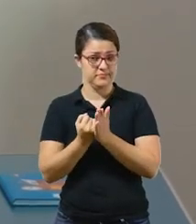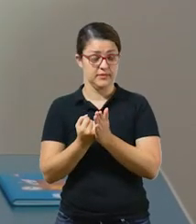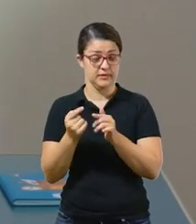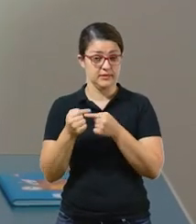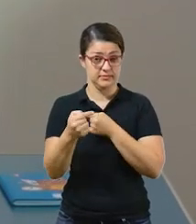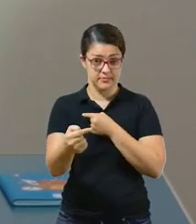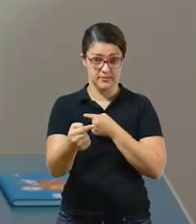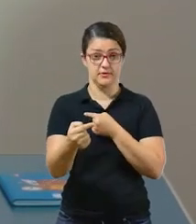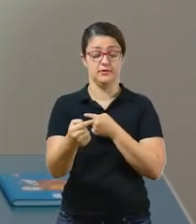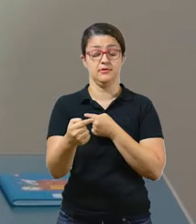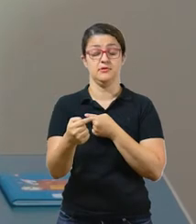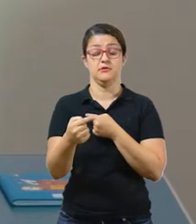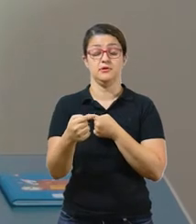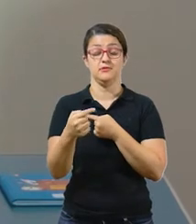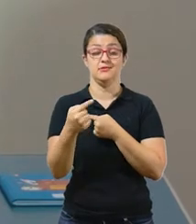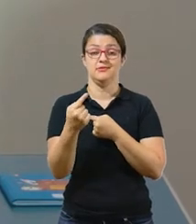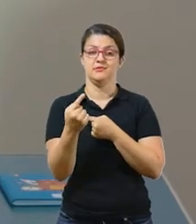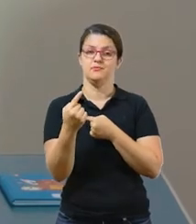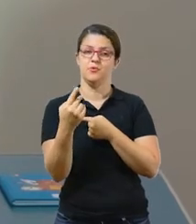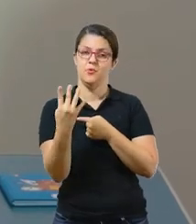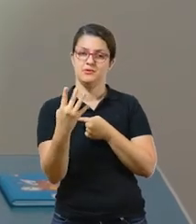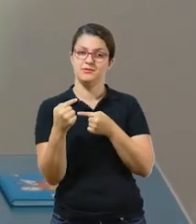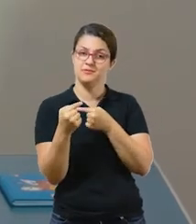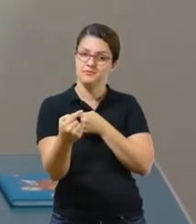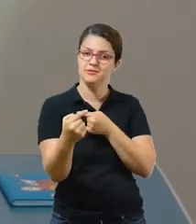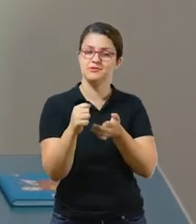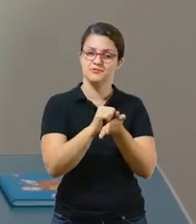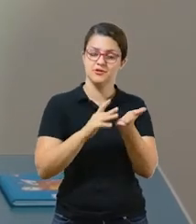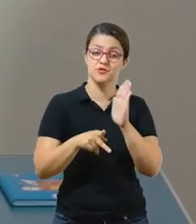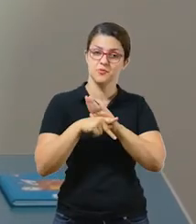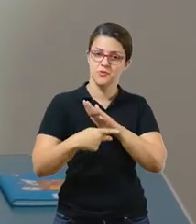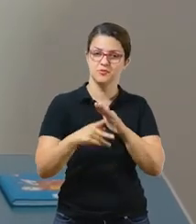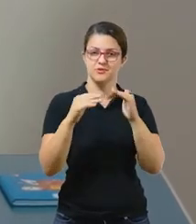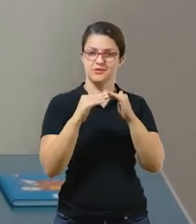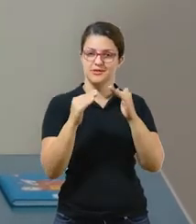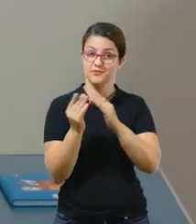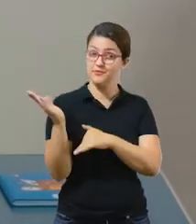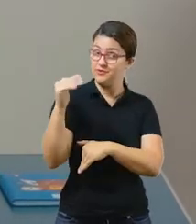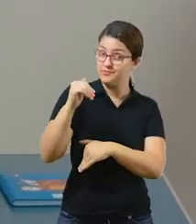da 14ª semana do Lição de Casa. Vamos lá?